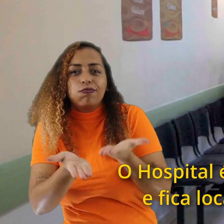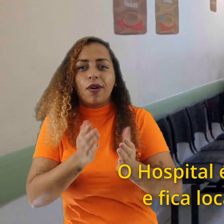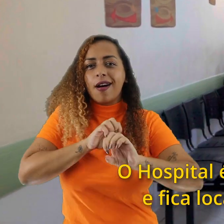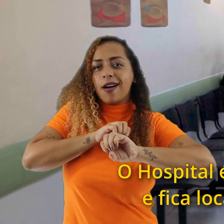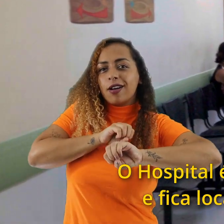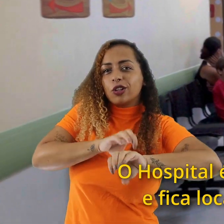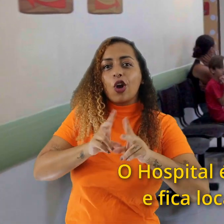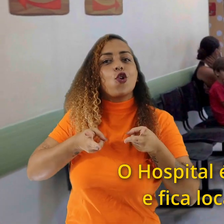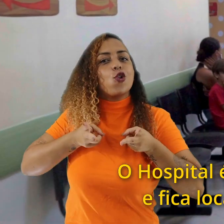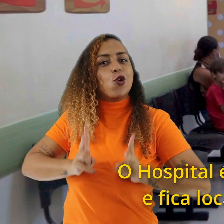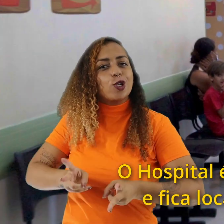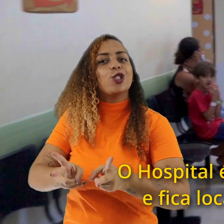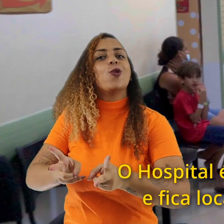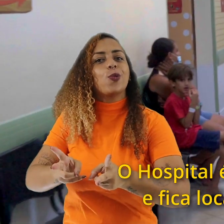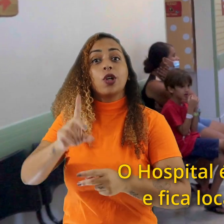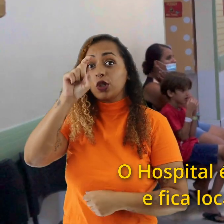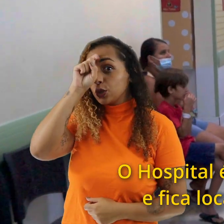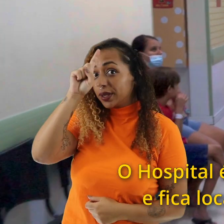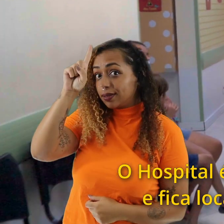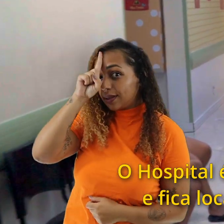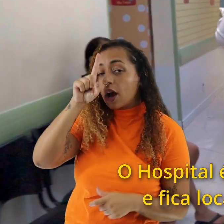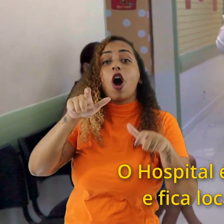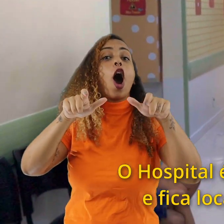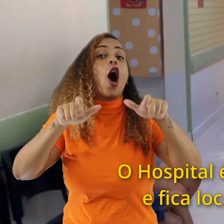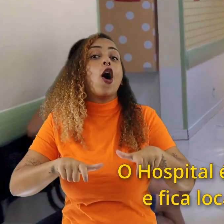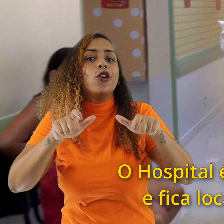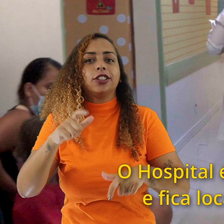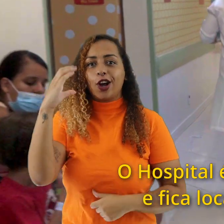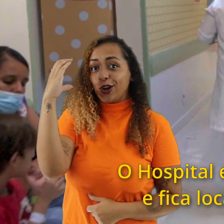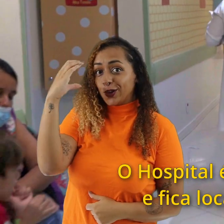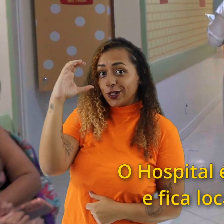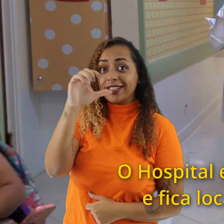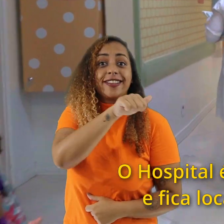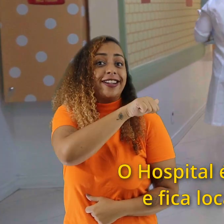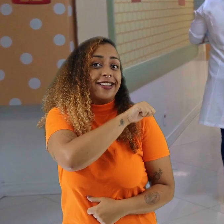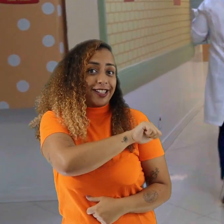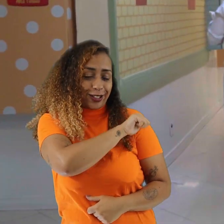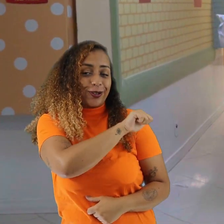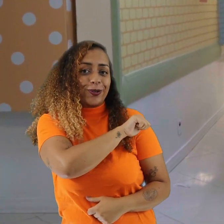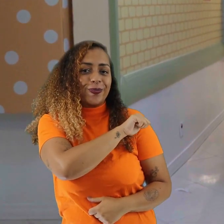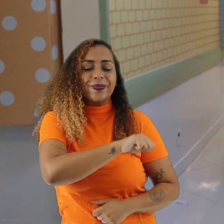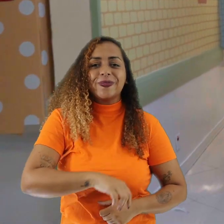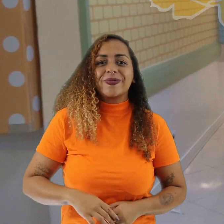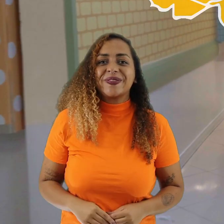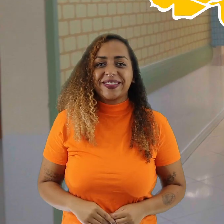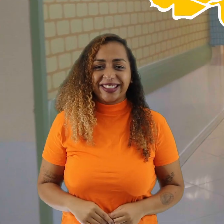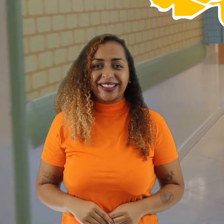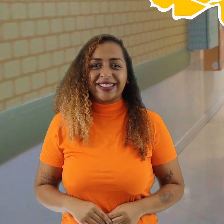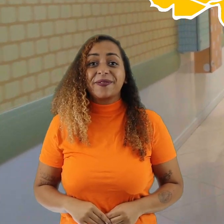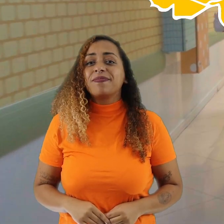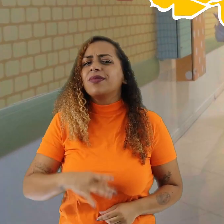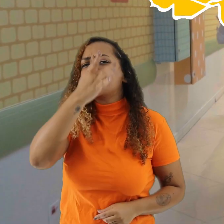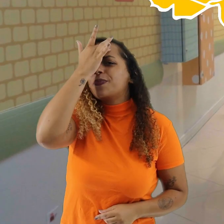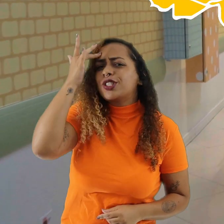O hospital é o Hospital de Itulio Vargas Filho e fica localizado no bairro do Fonseca, na cidade de Niterói, no estado